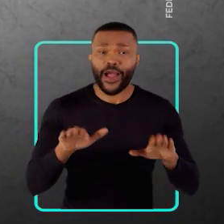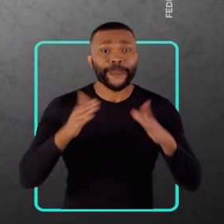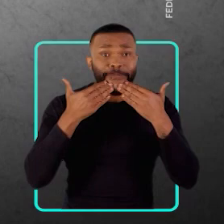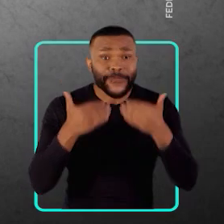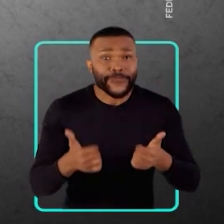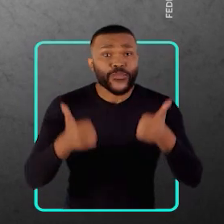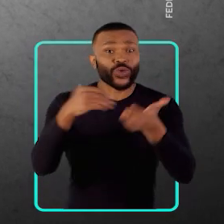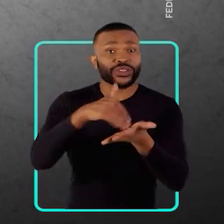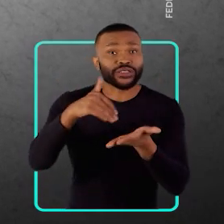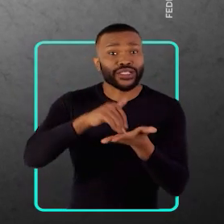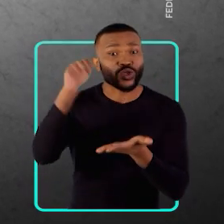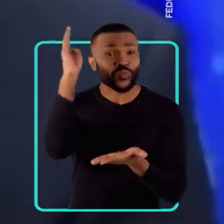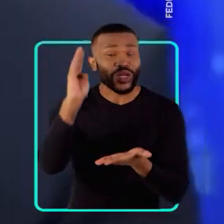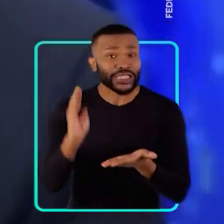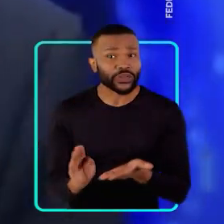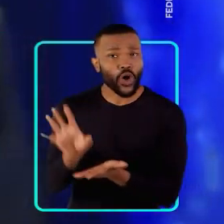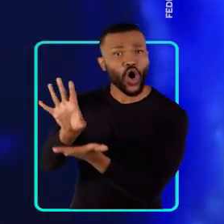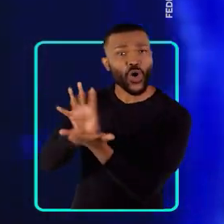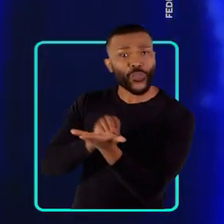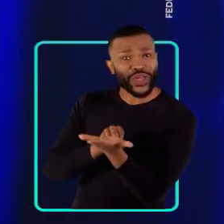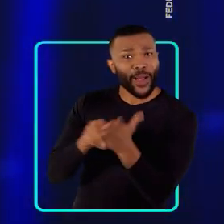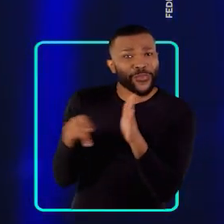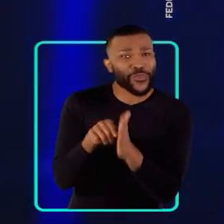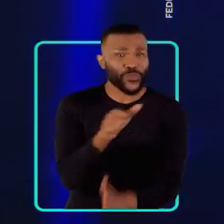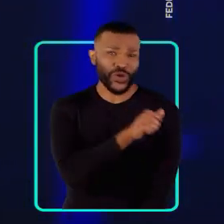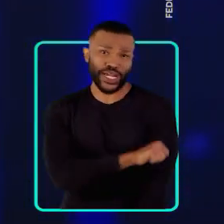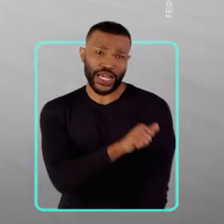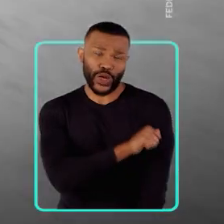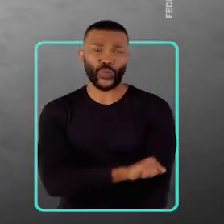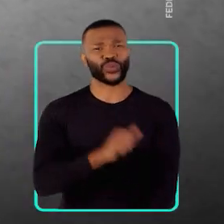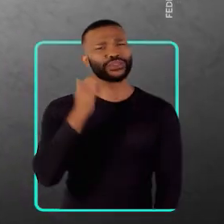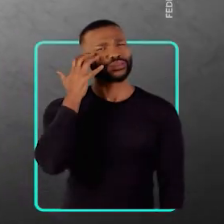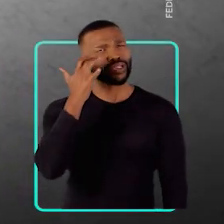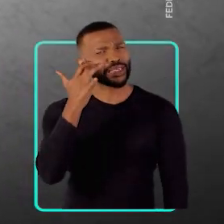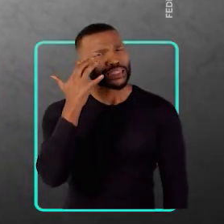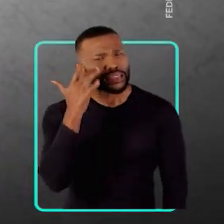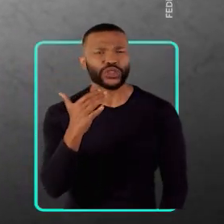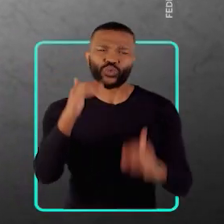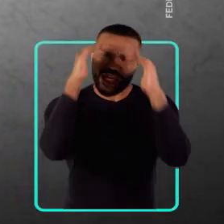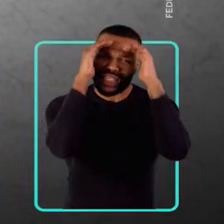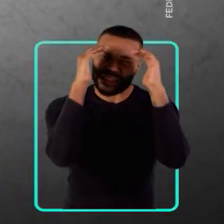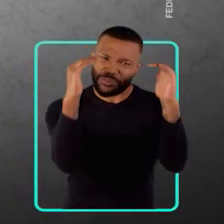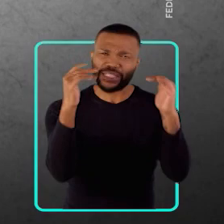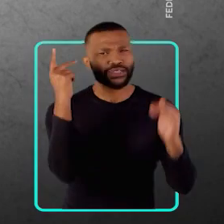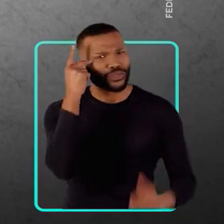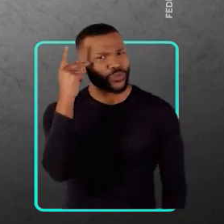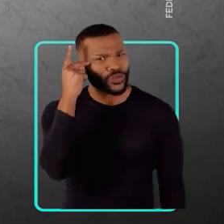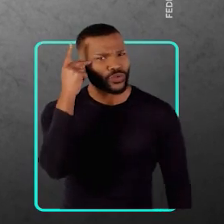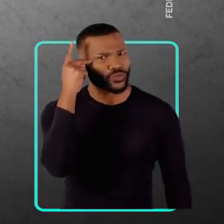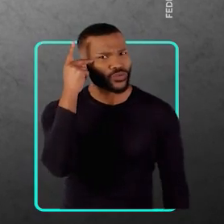Pública, a melhor do país. E copiar o modelo do Rio. Tarcísio. Mais respeito com São Paulo. Gemma Show E aí E E O que é isso?